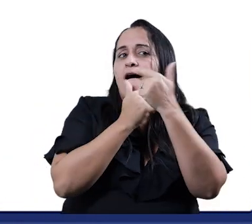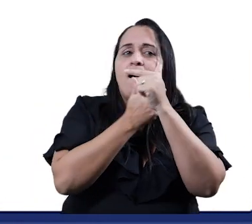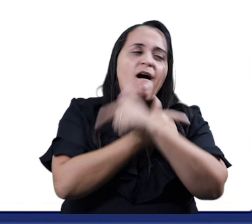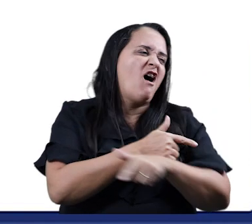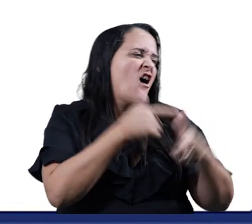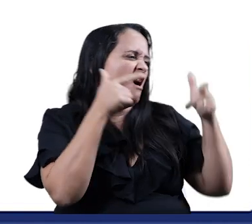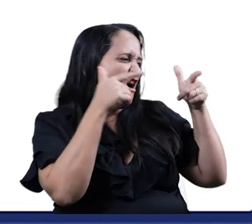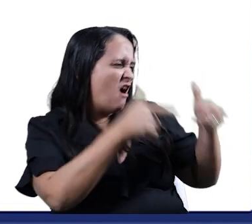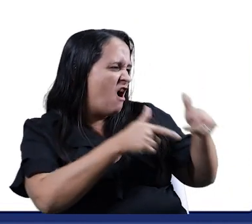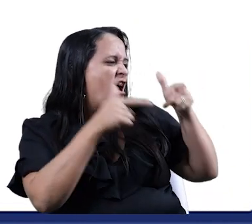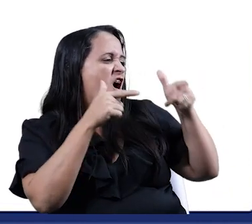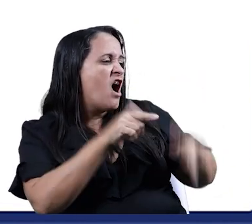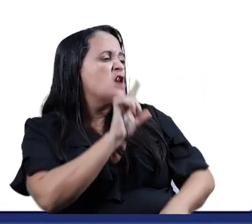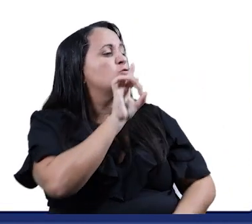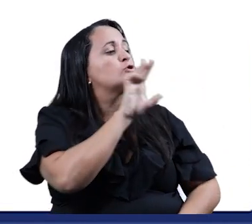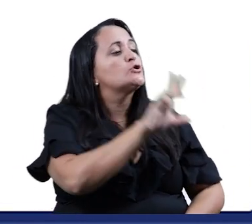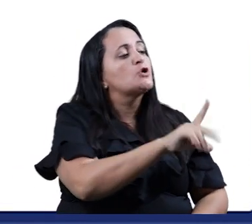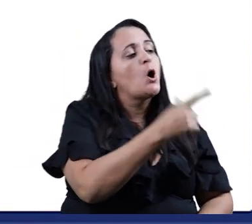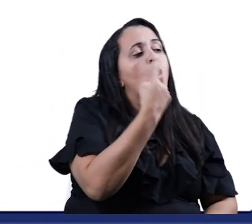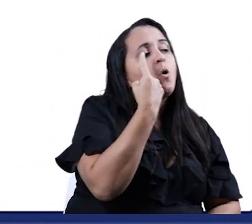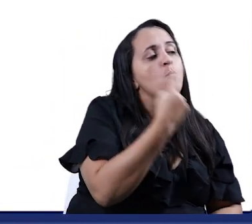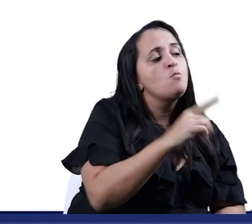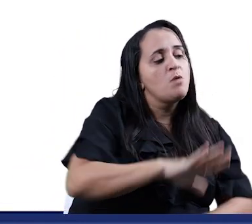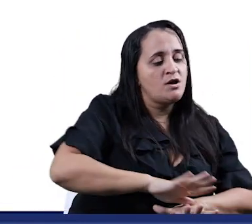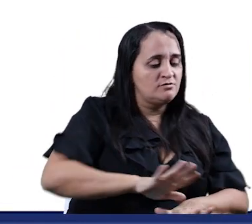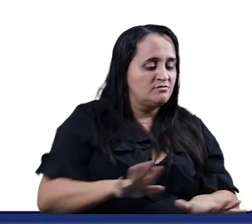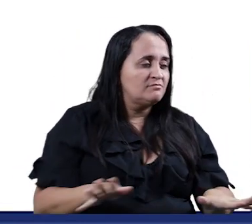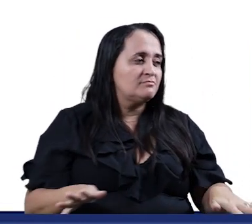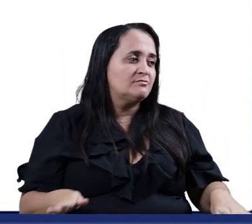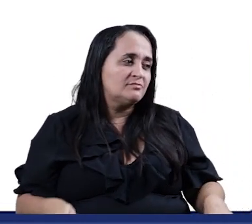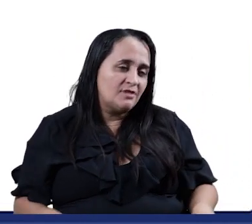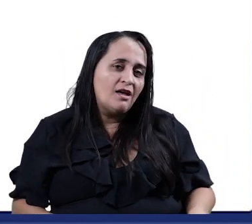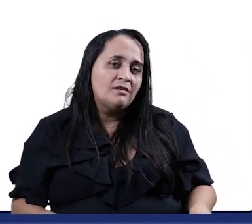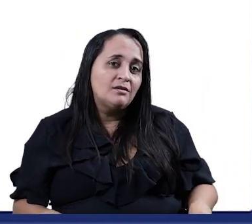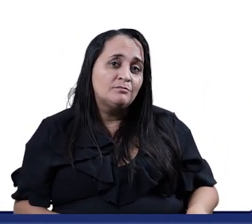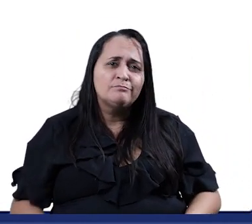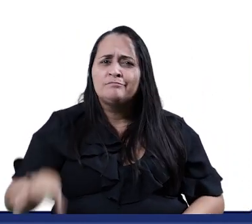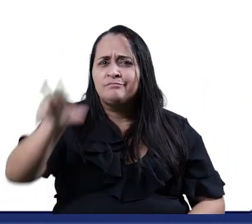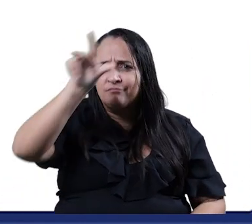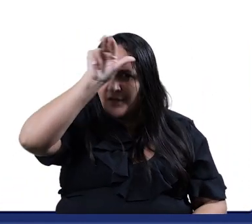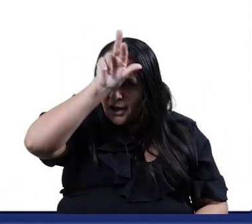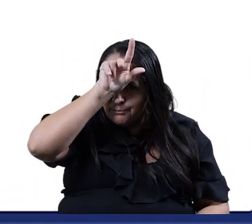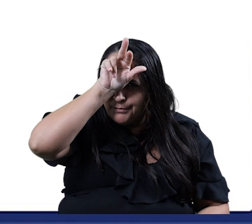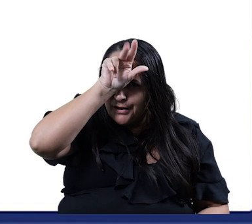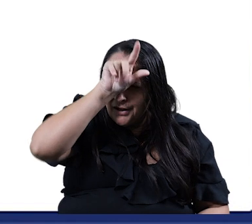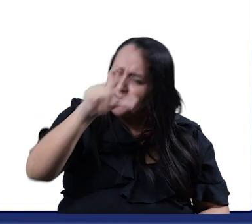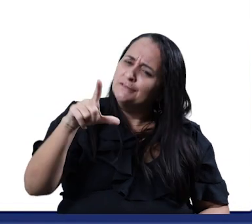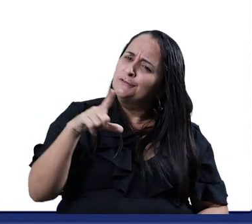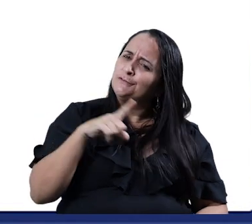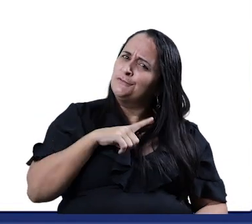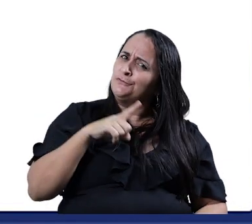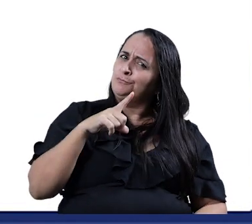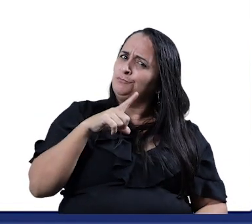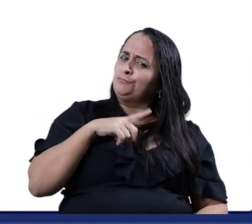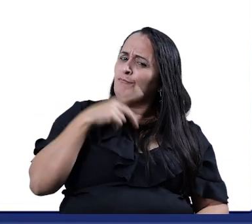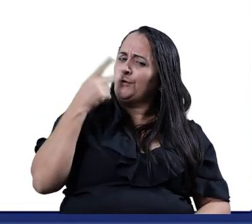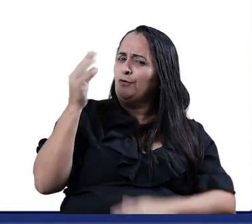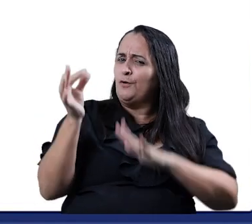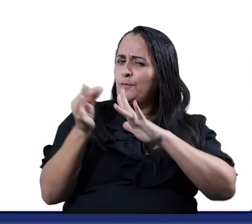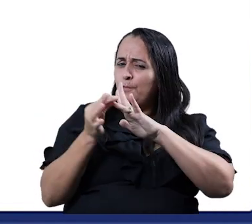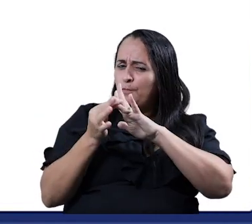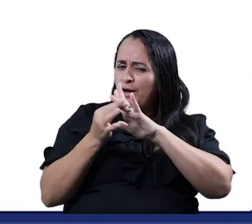ha, ha, ro, ro, ro Ela tem é uma só A barata diz que tem